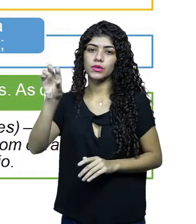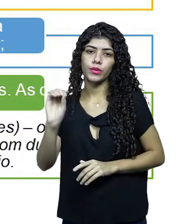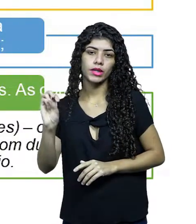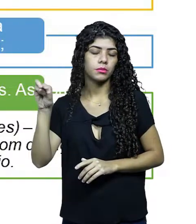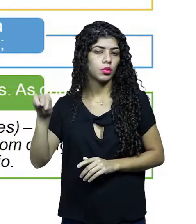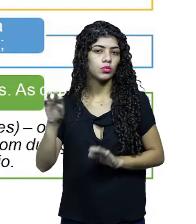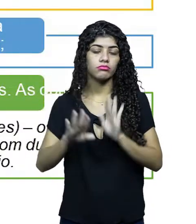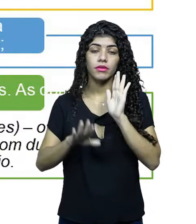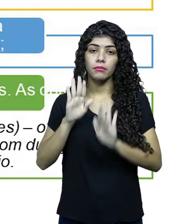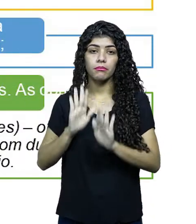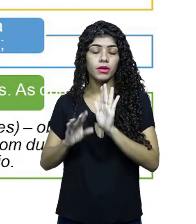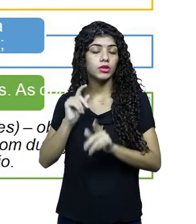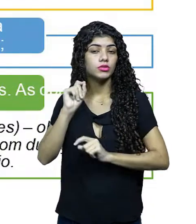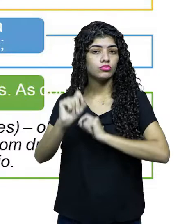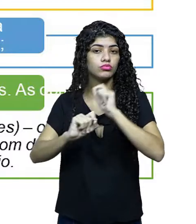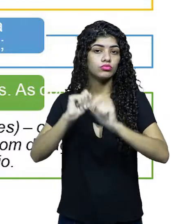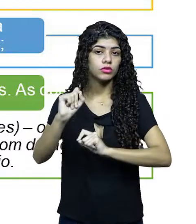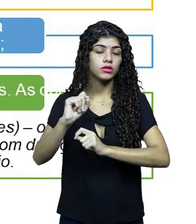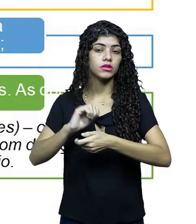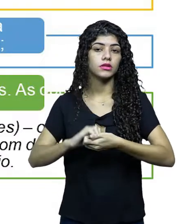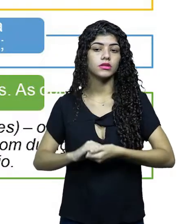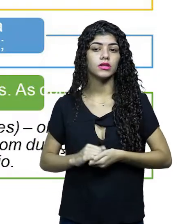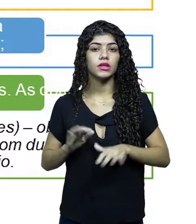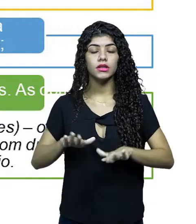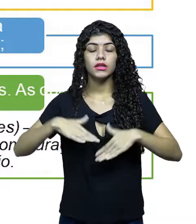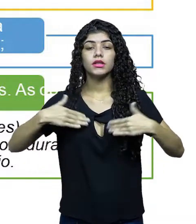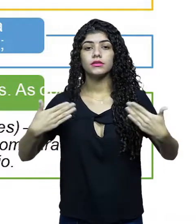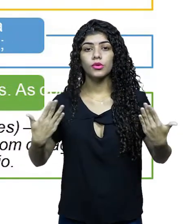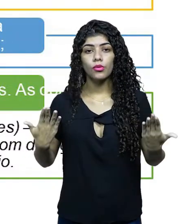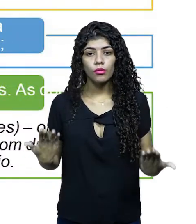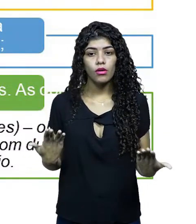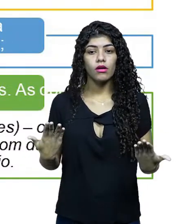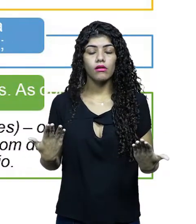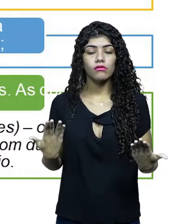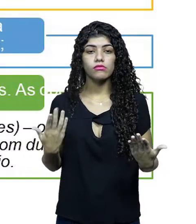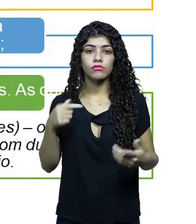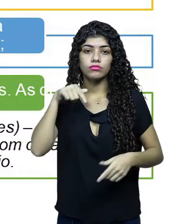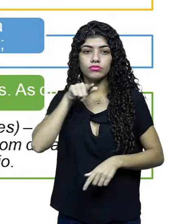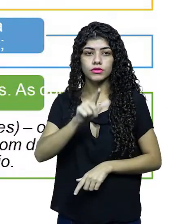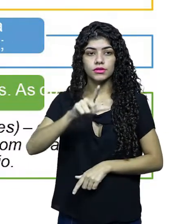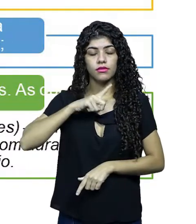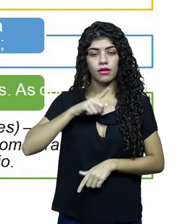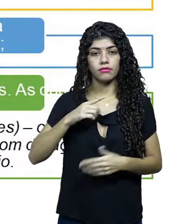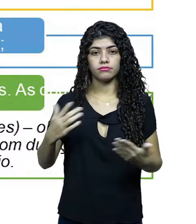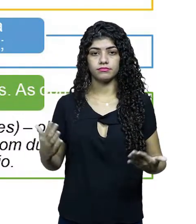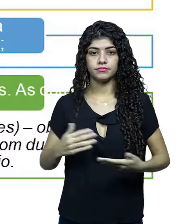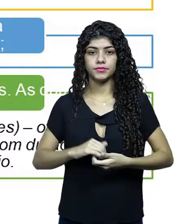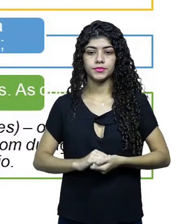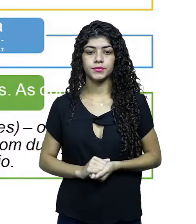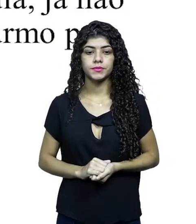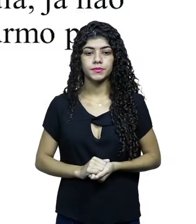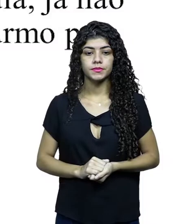minutos. Isso vai depender muito de qual demanda você está atendendo.